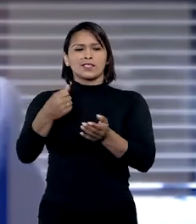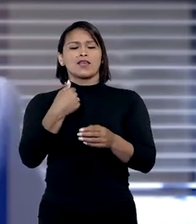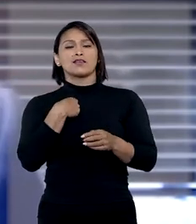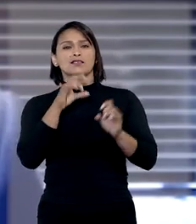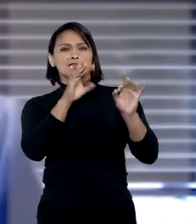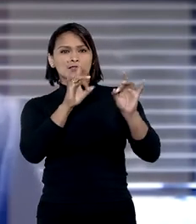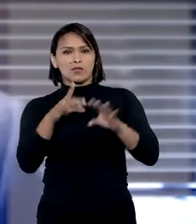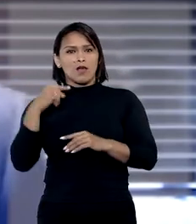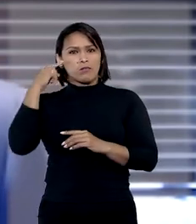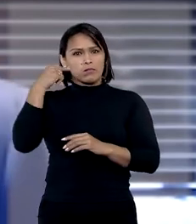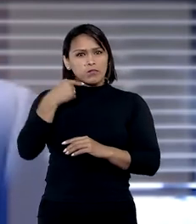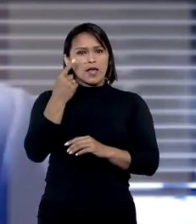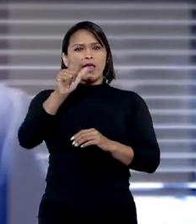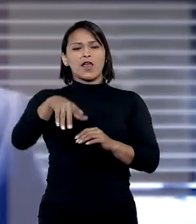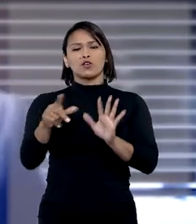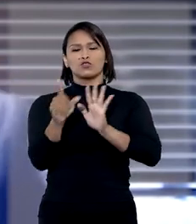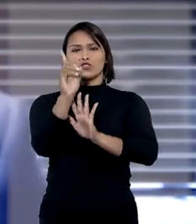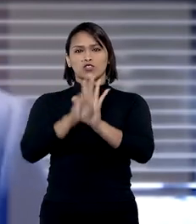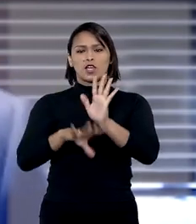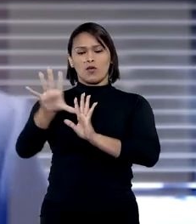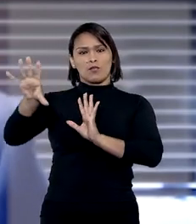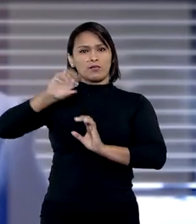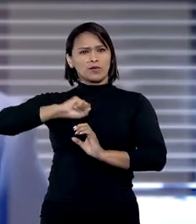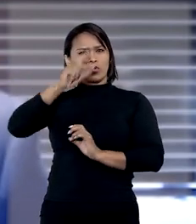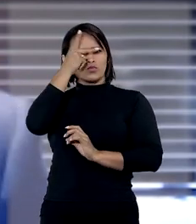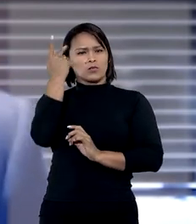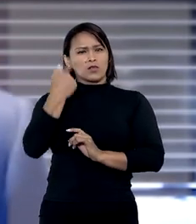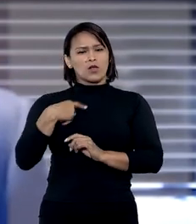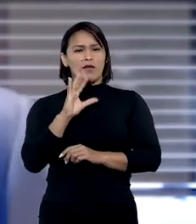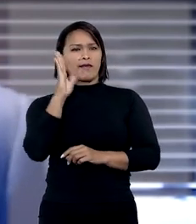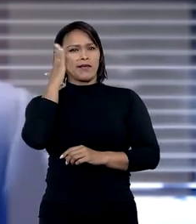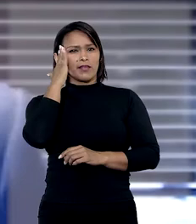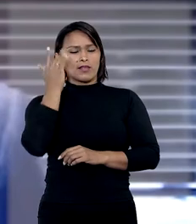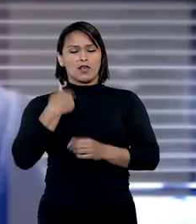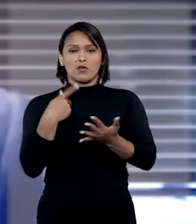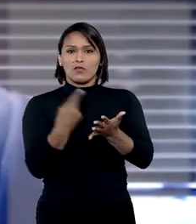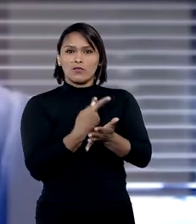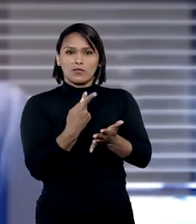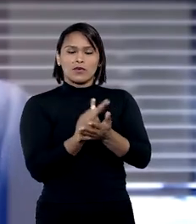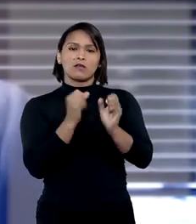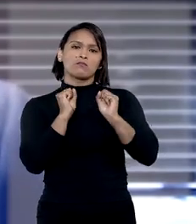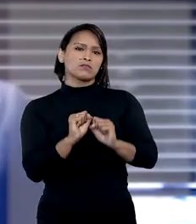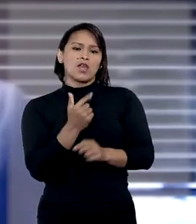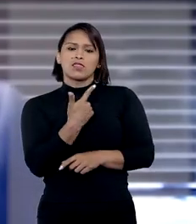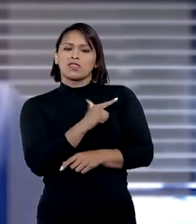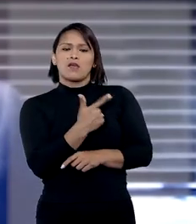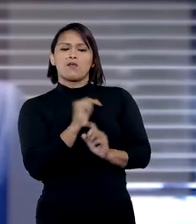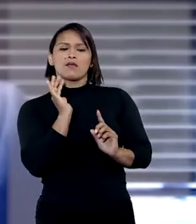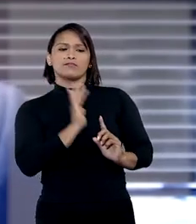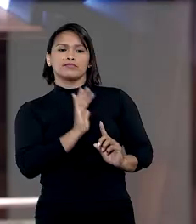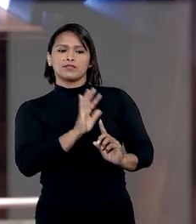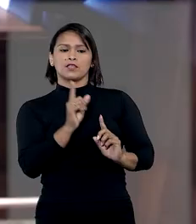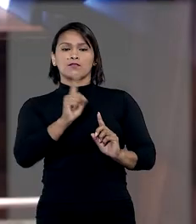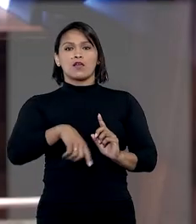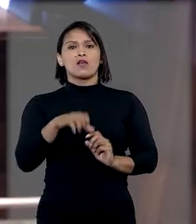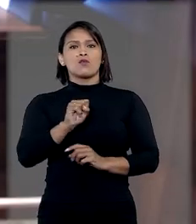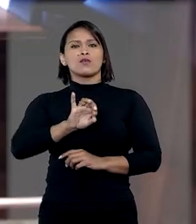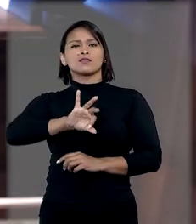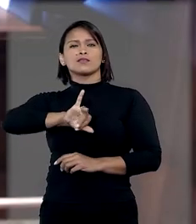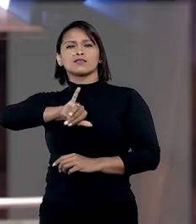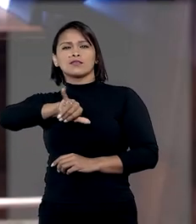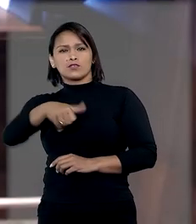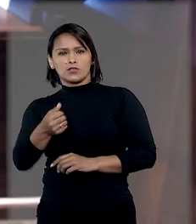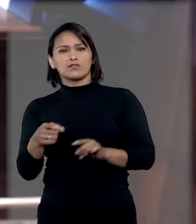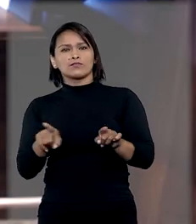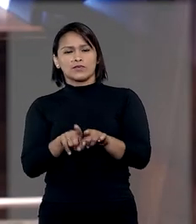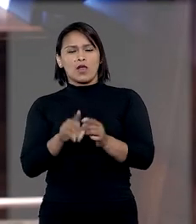do consumidor explica que o STJ entendeu que a previsão do desconto em caso de inadimplemento não é abusiva. O Supremo Tribunal de